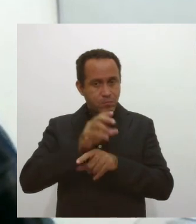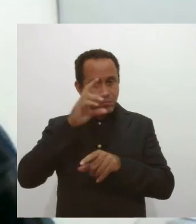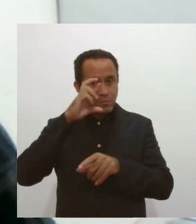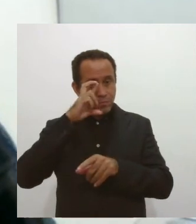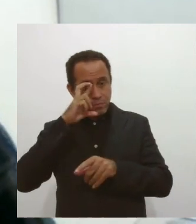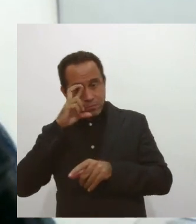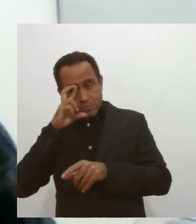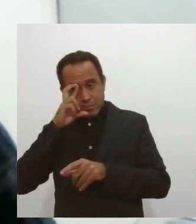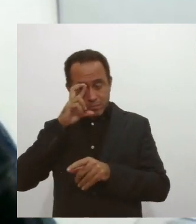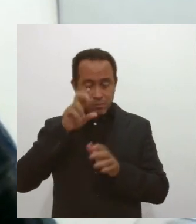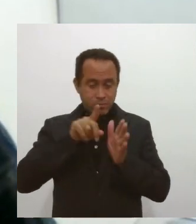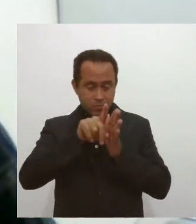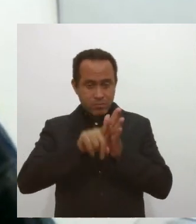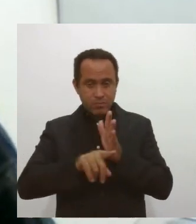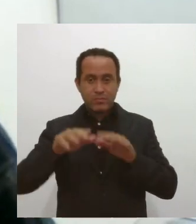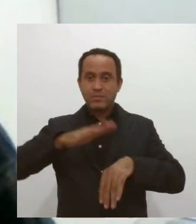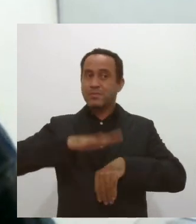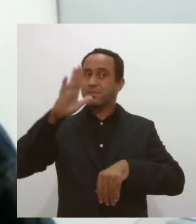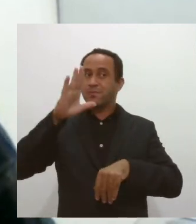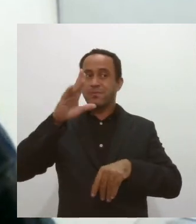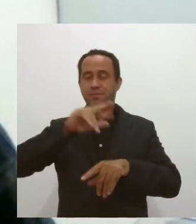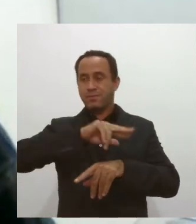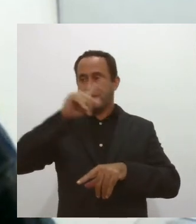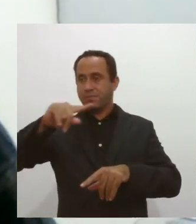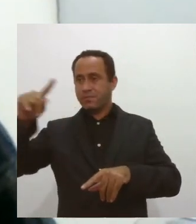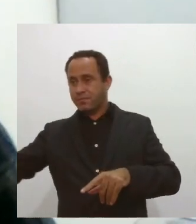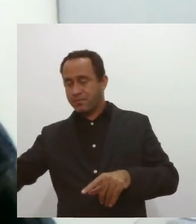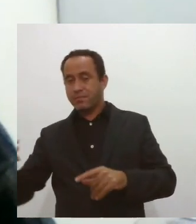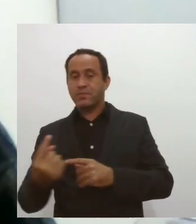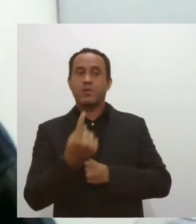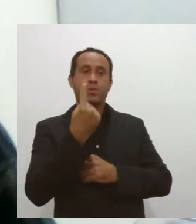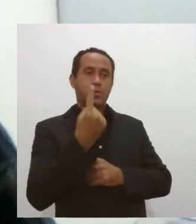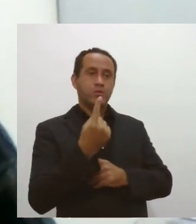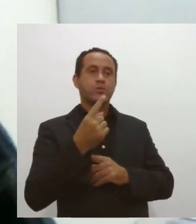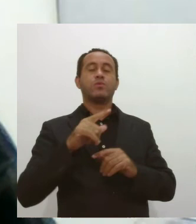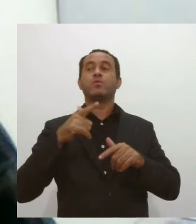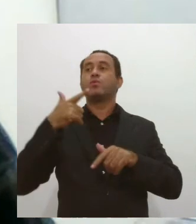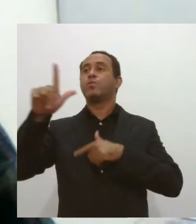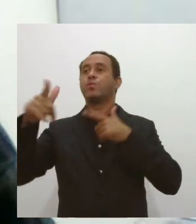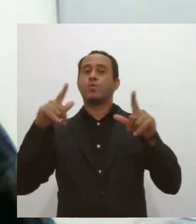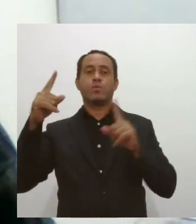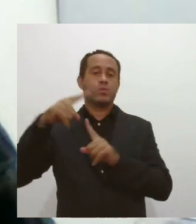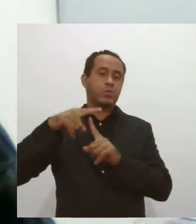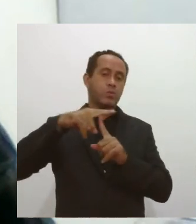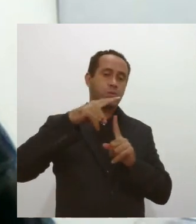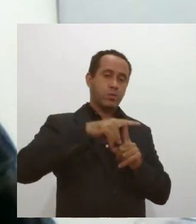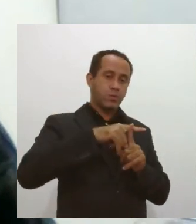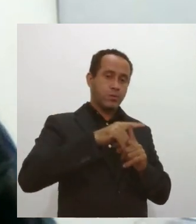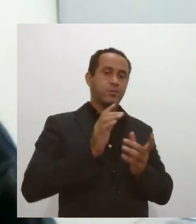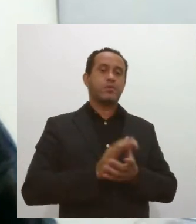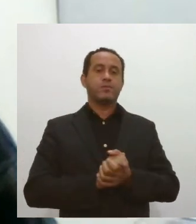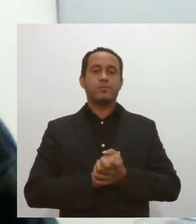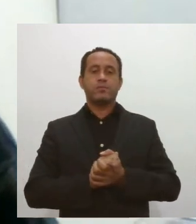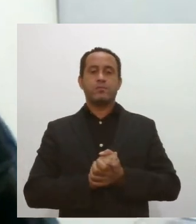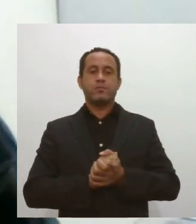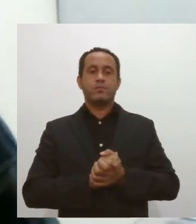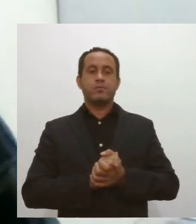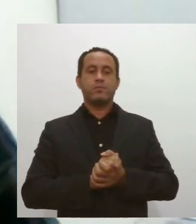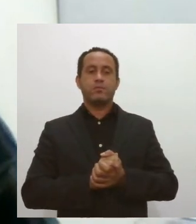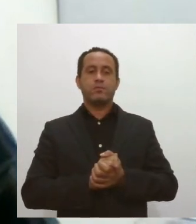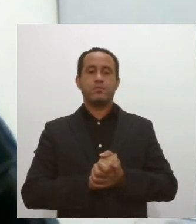se existem mais tipos de linhagens circulando, se aquelas variantes de interesse, que é a da